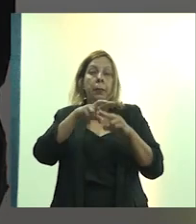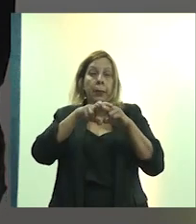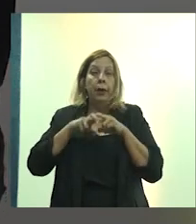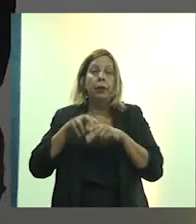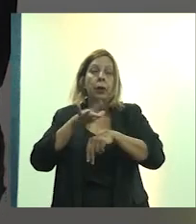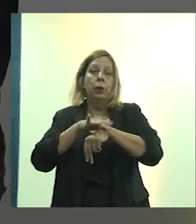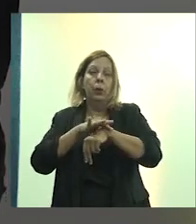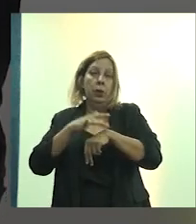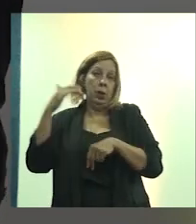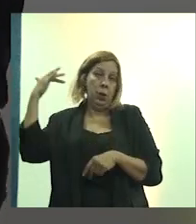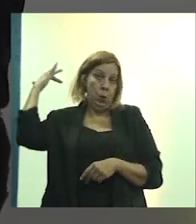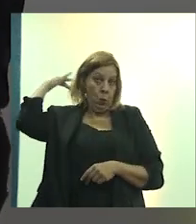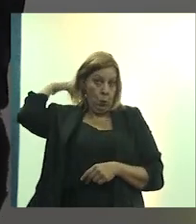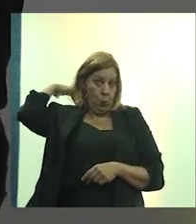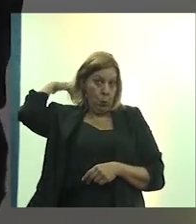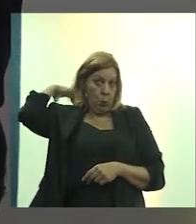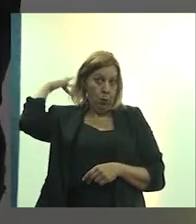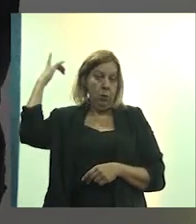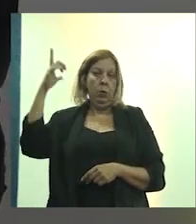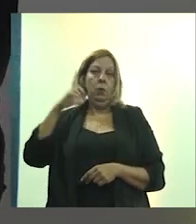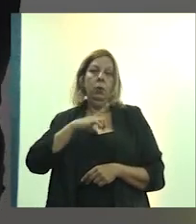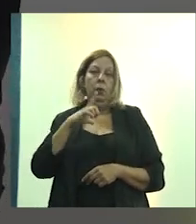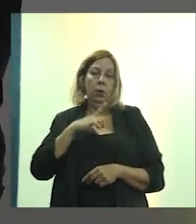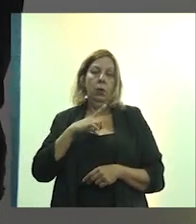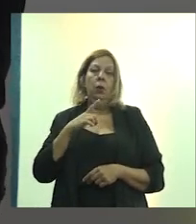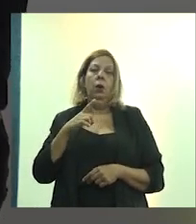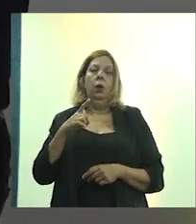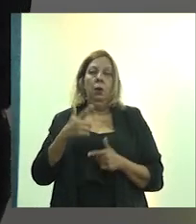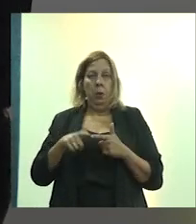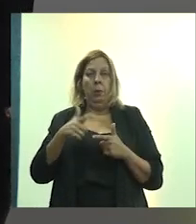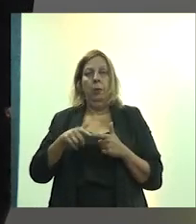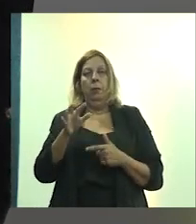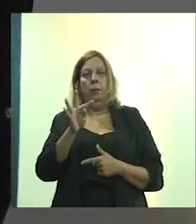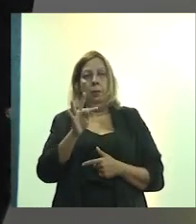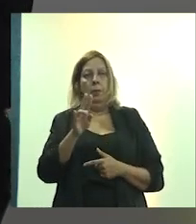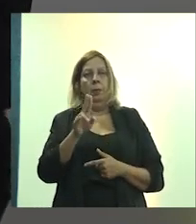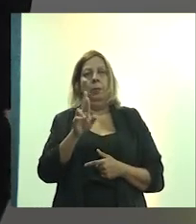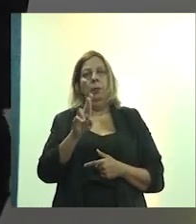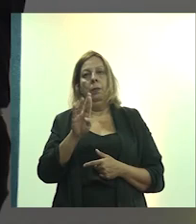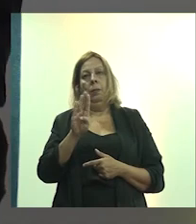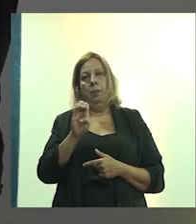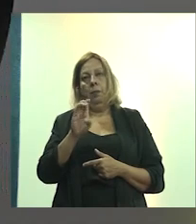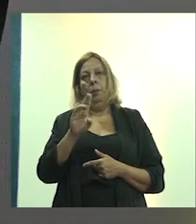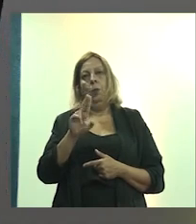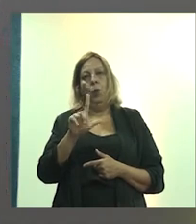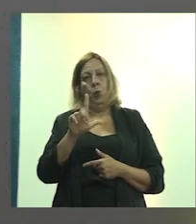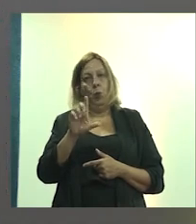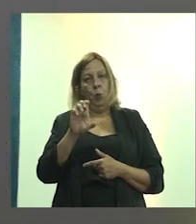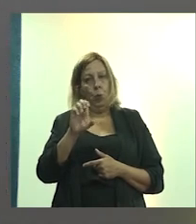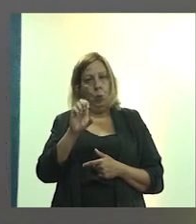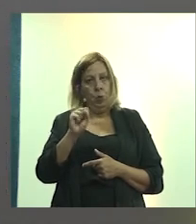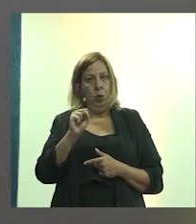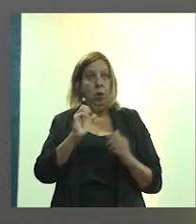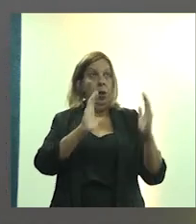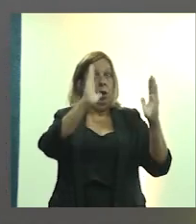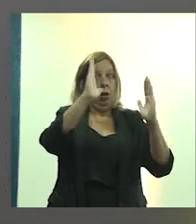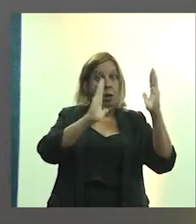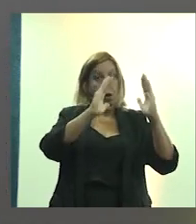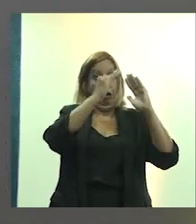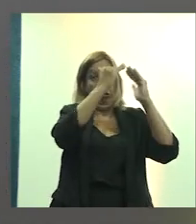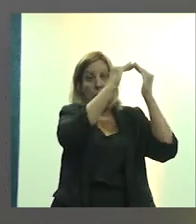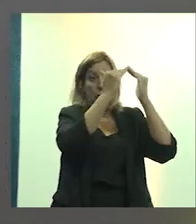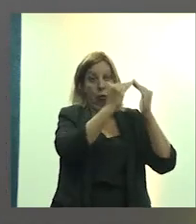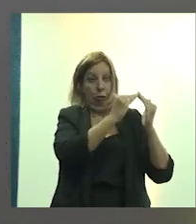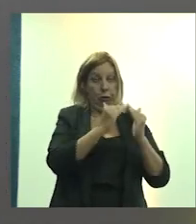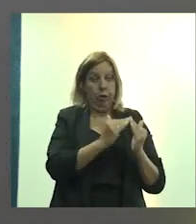E nós temos a erradicação da tuberculose em um trecho da favela da Rocinha, em